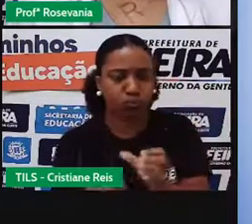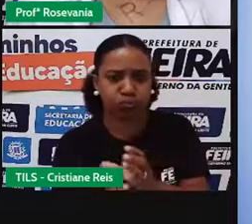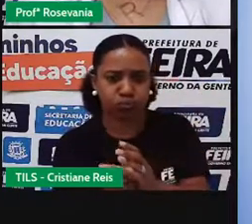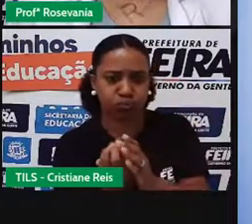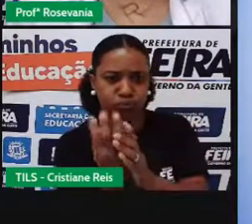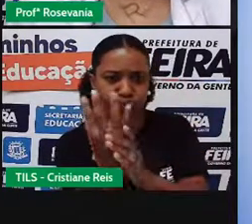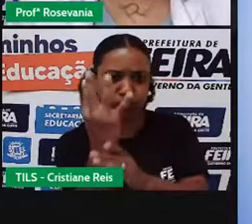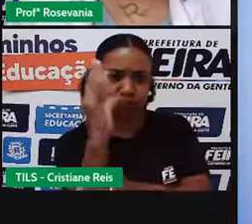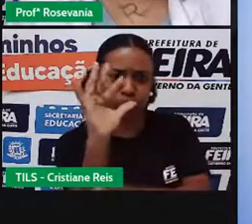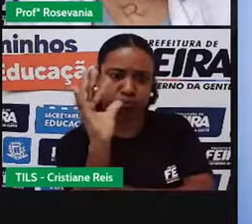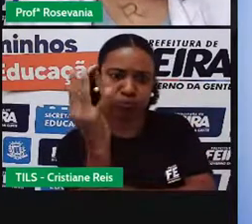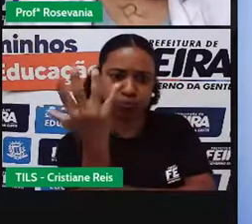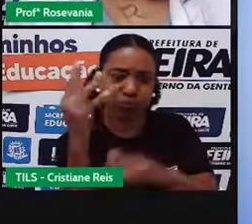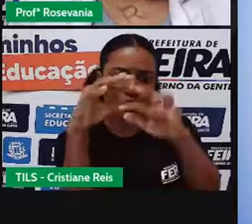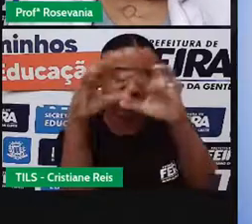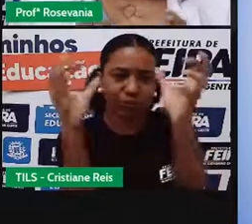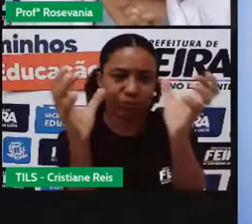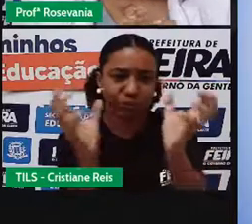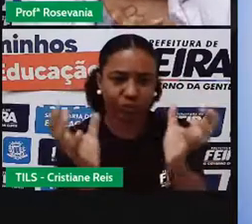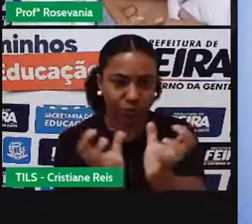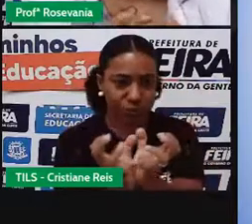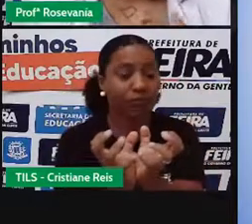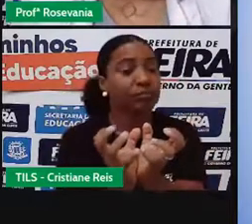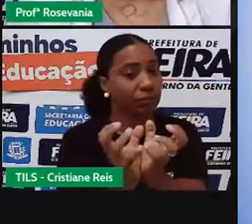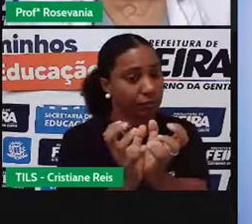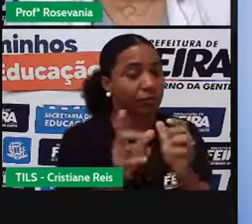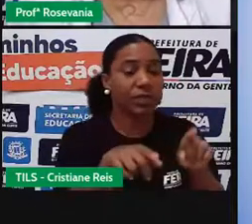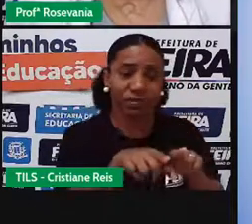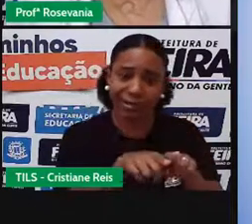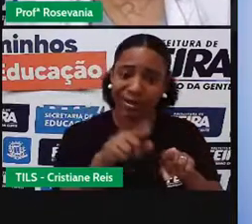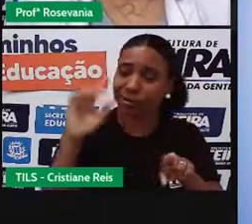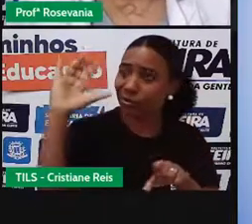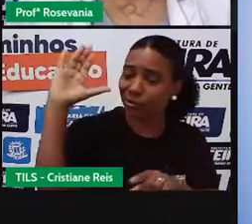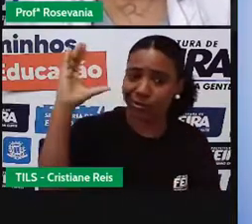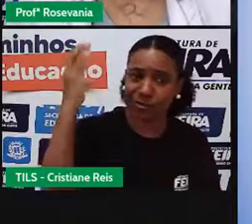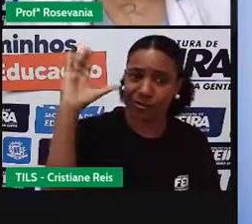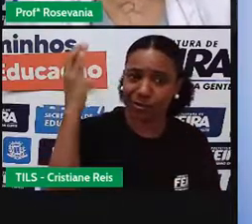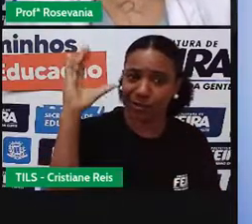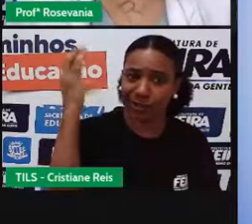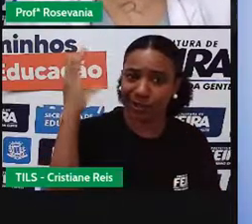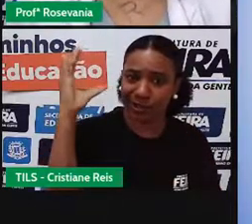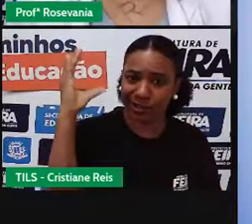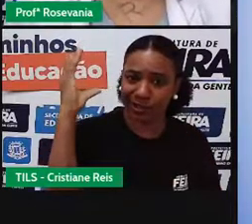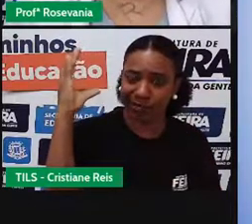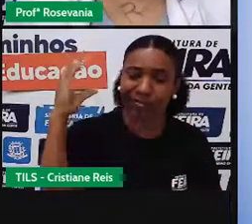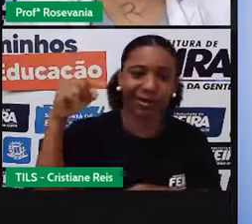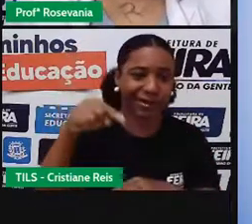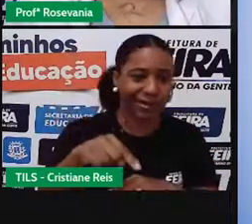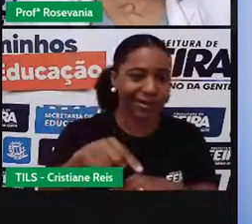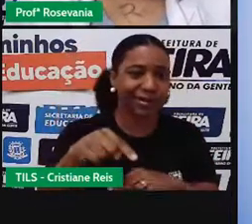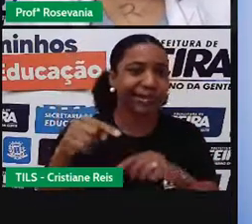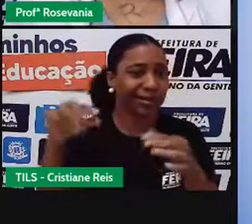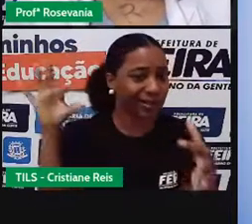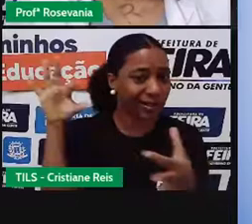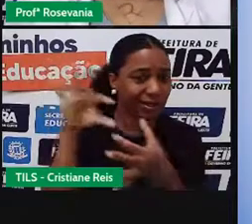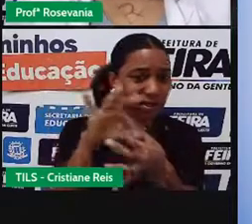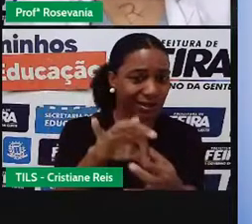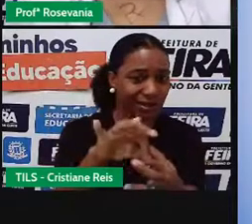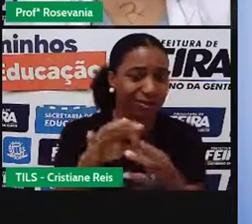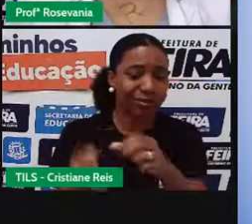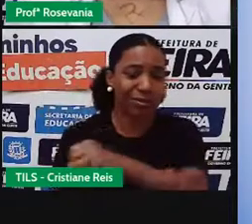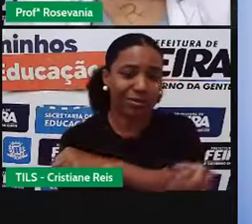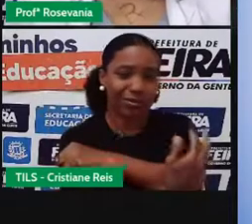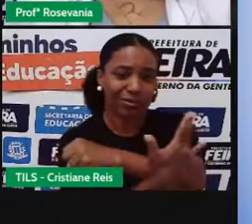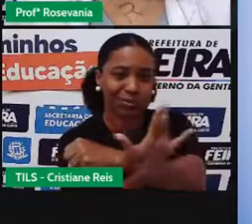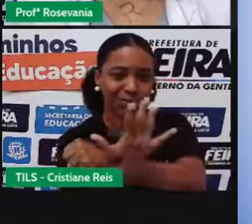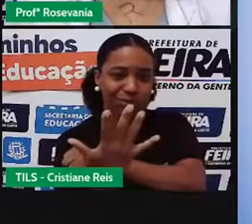e sabe, né, que tem uma influência enorme, né, os dois, né, eles andam casadinho. E aí você vai perceber que essa falta de vegetação